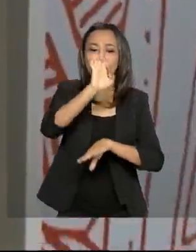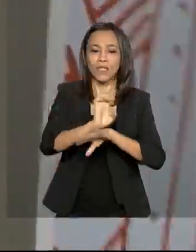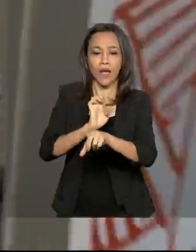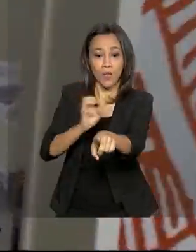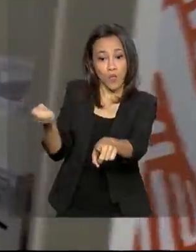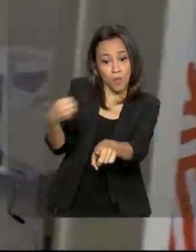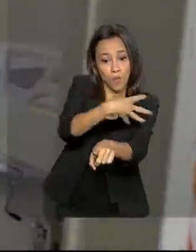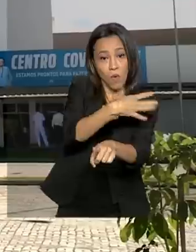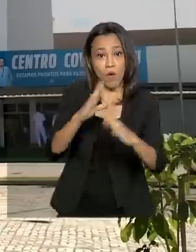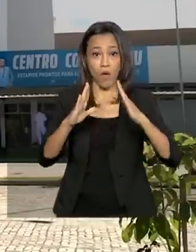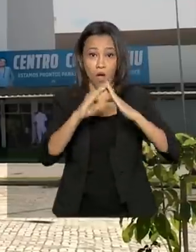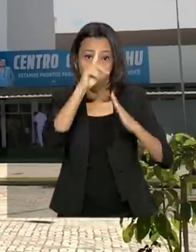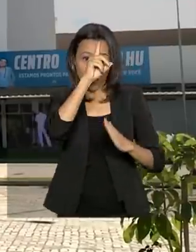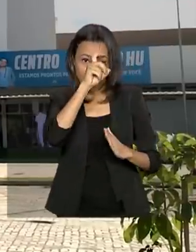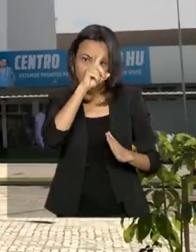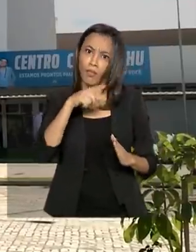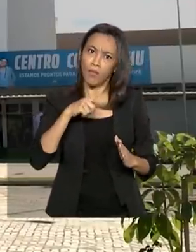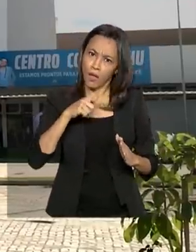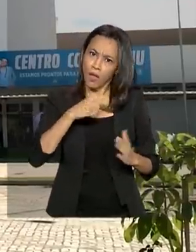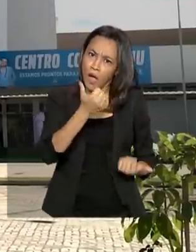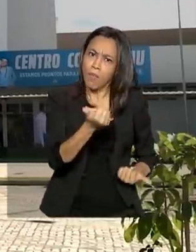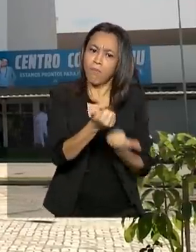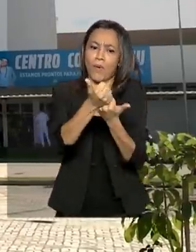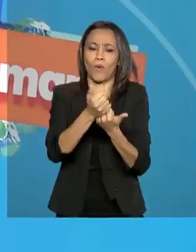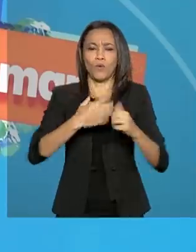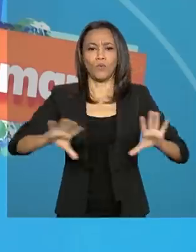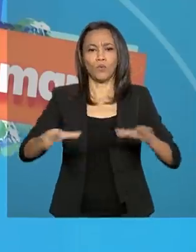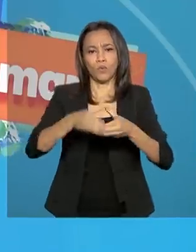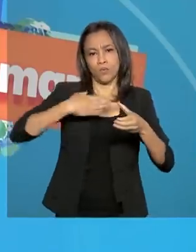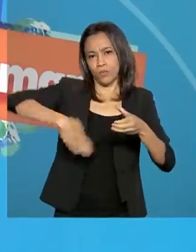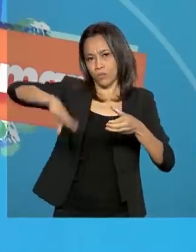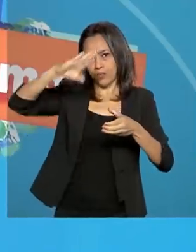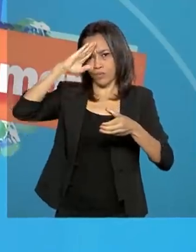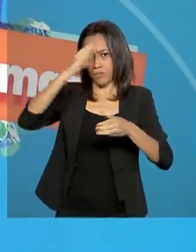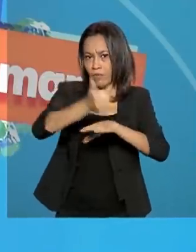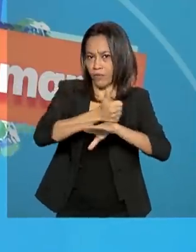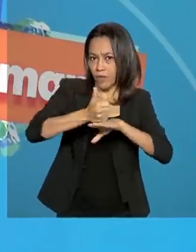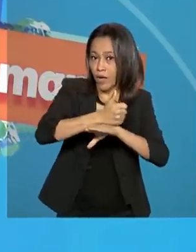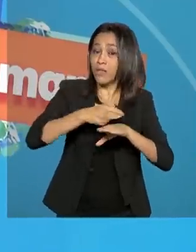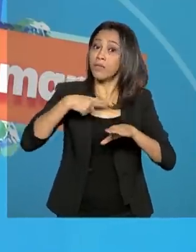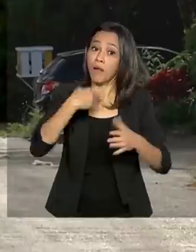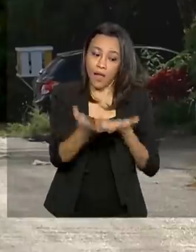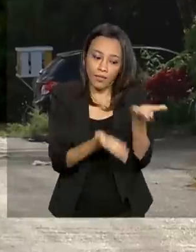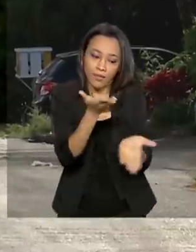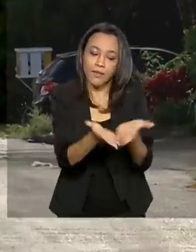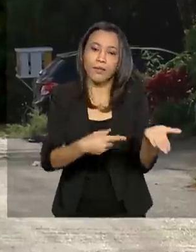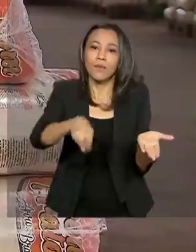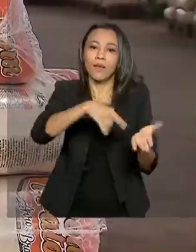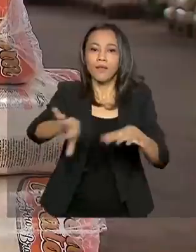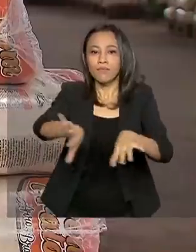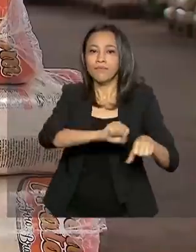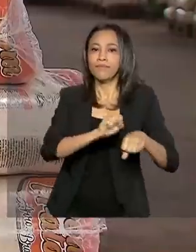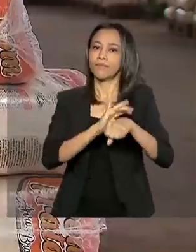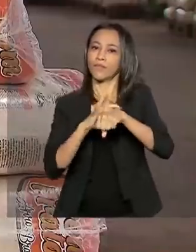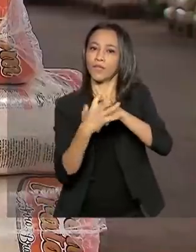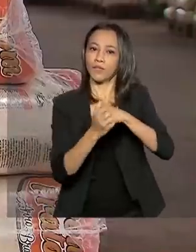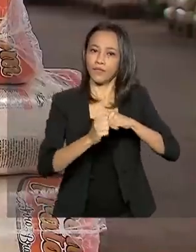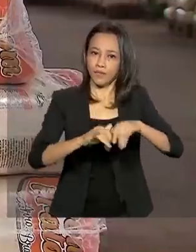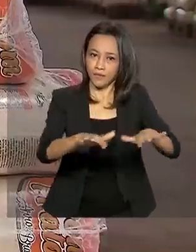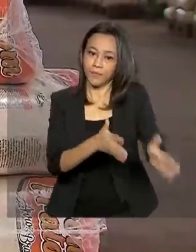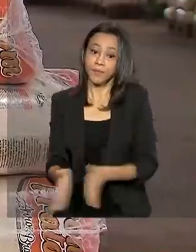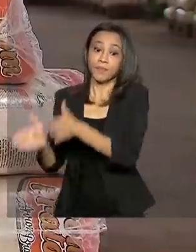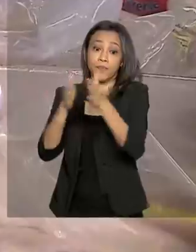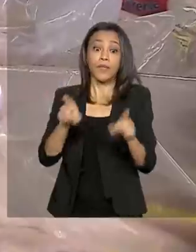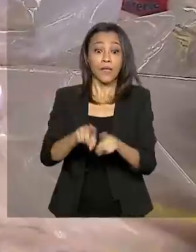universitário recebe reforço de profissionais das Forças Armadas para atender pacientes com coronavírus. E em Manaus, acompanhamos a